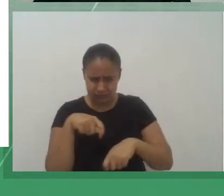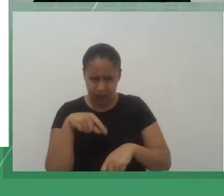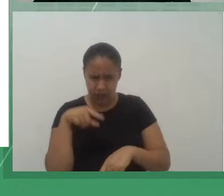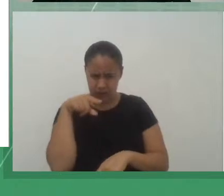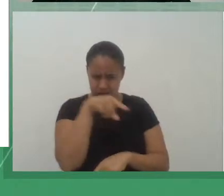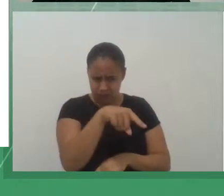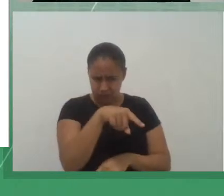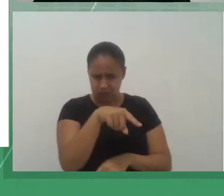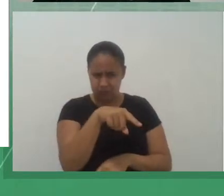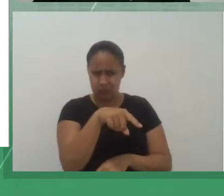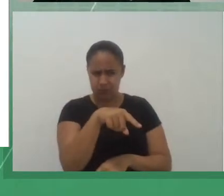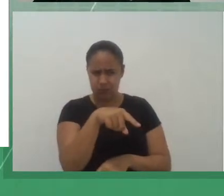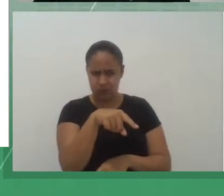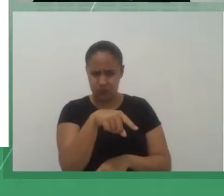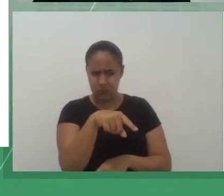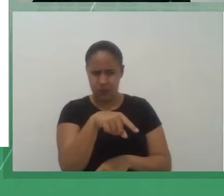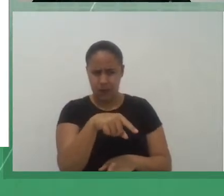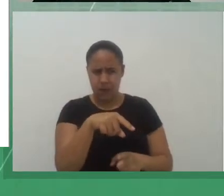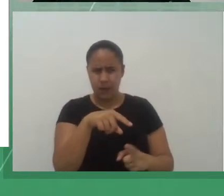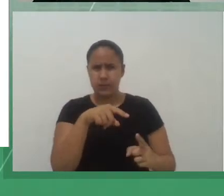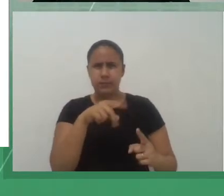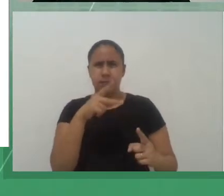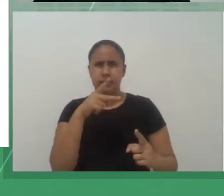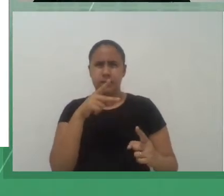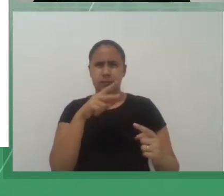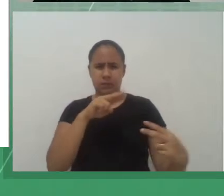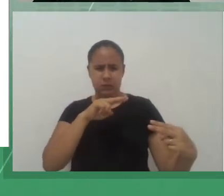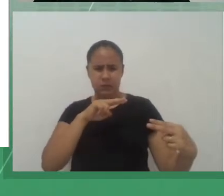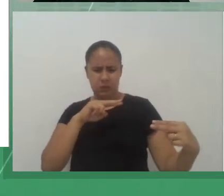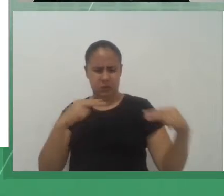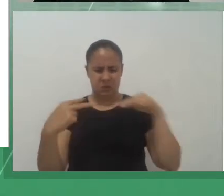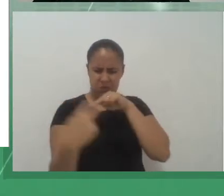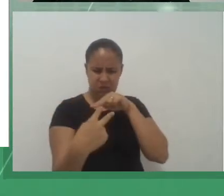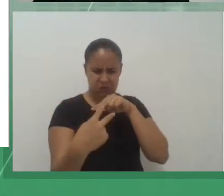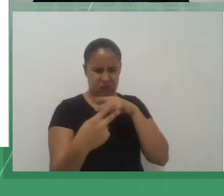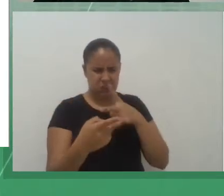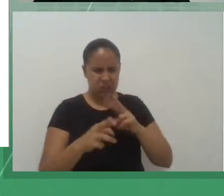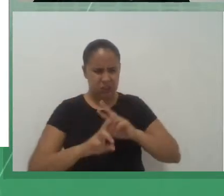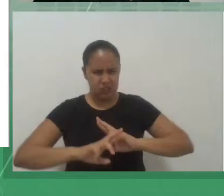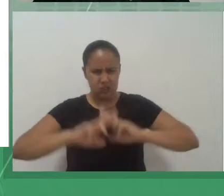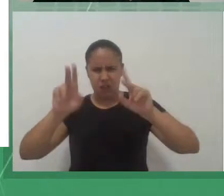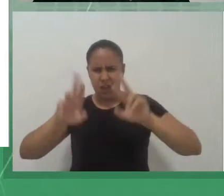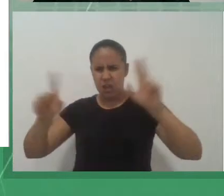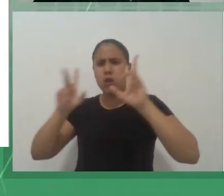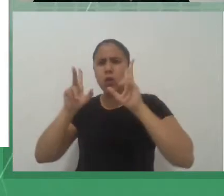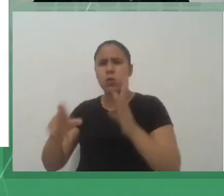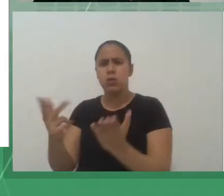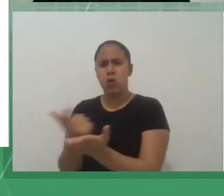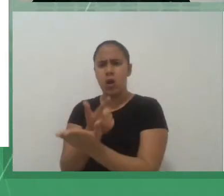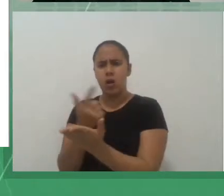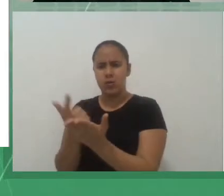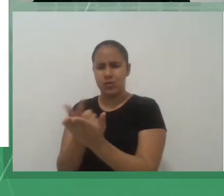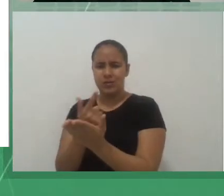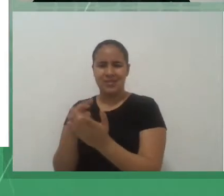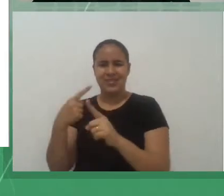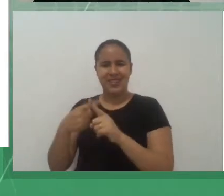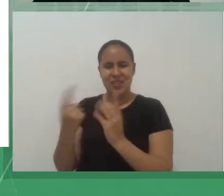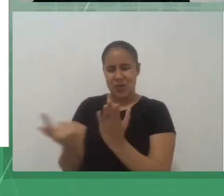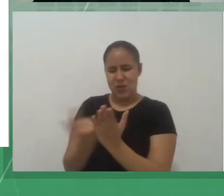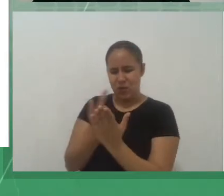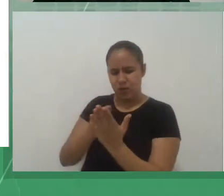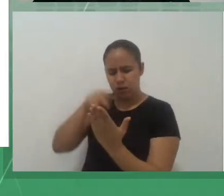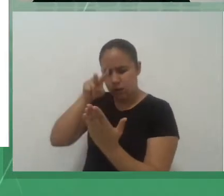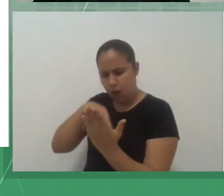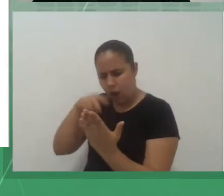trazer ali várias percepções no universo das práticas discursivas que ela produz ali para